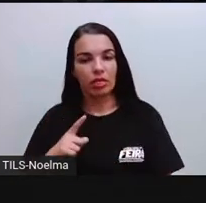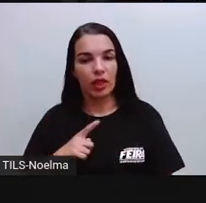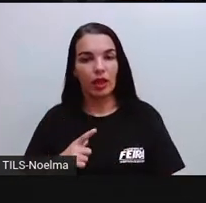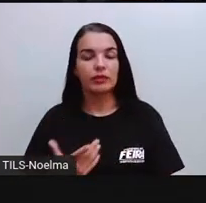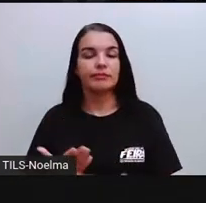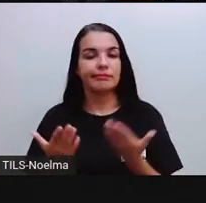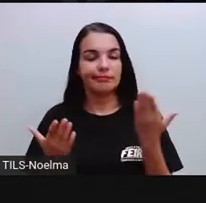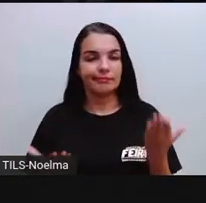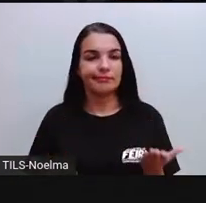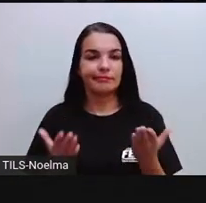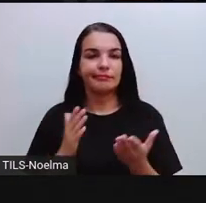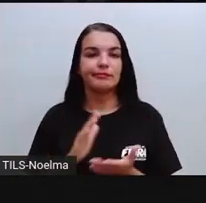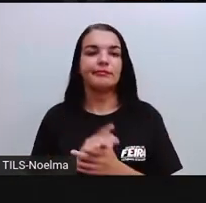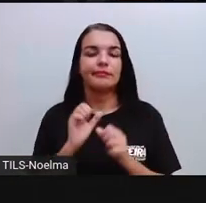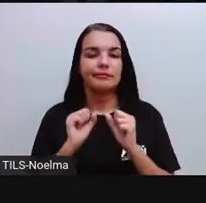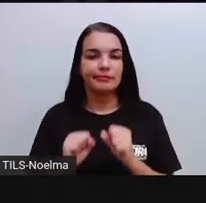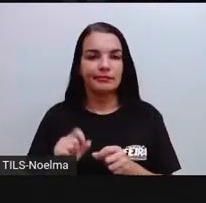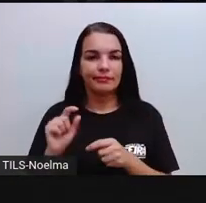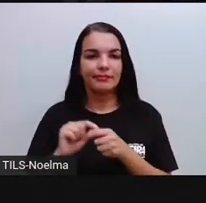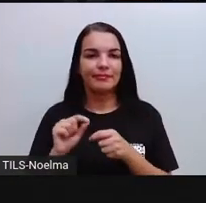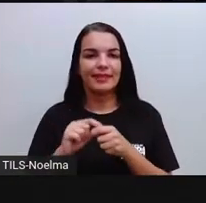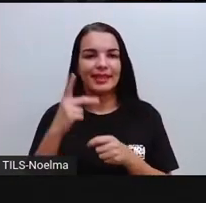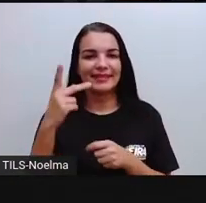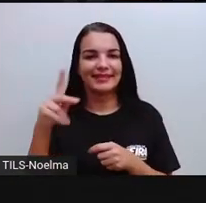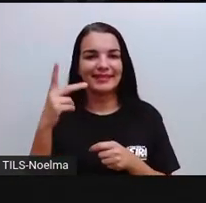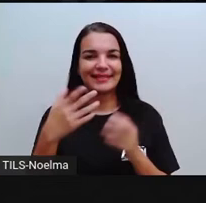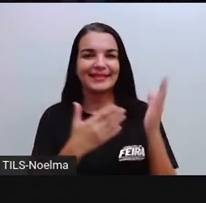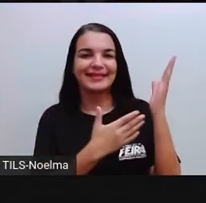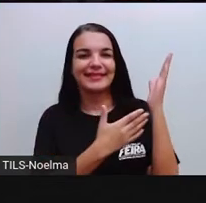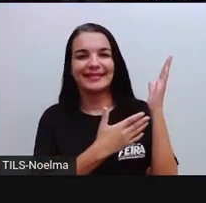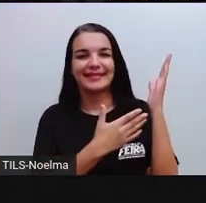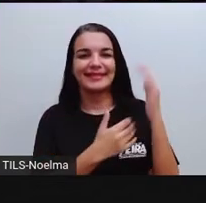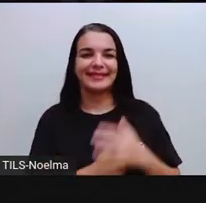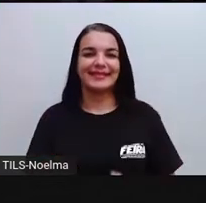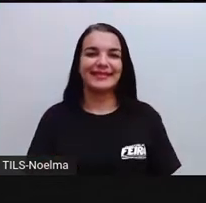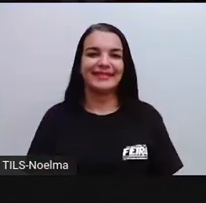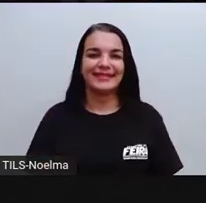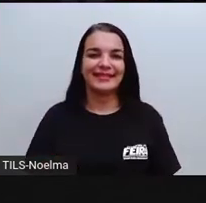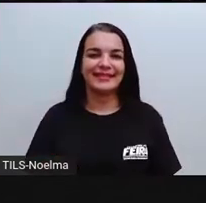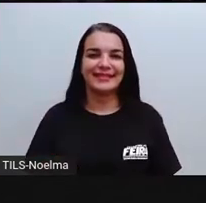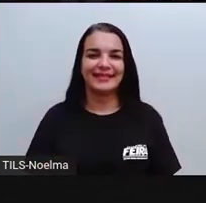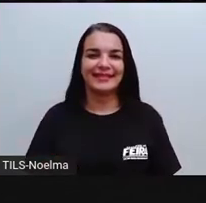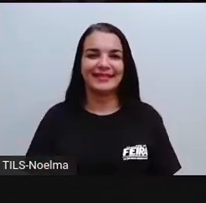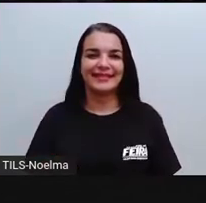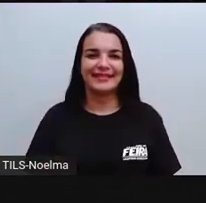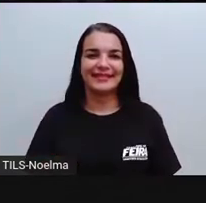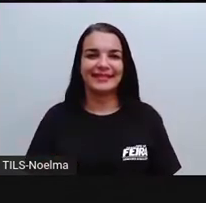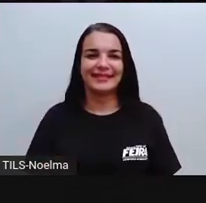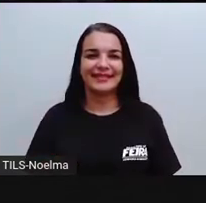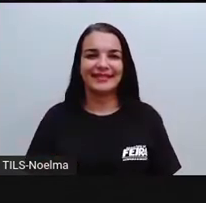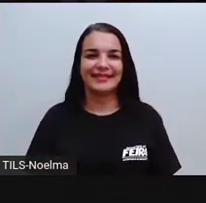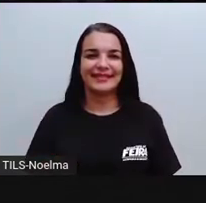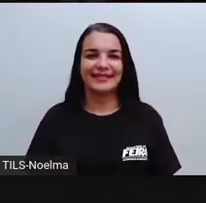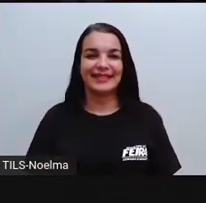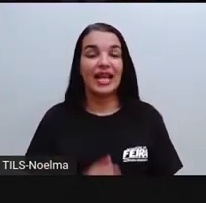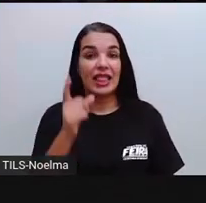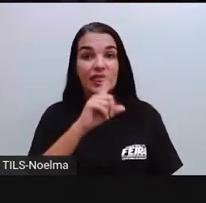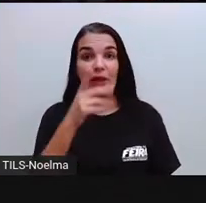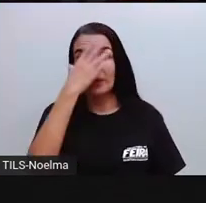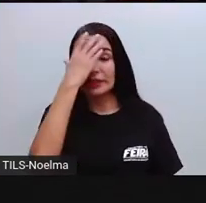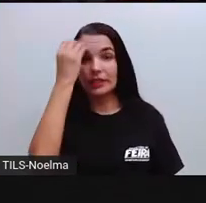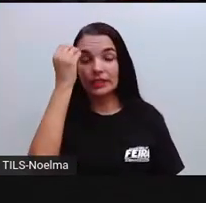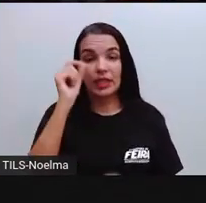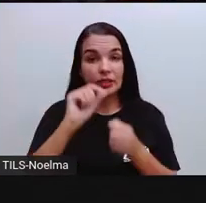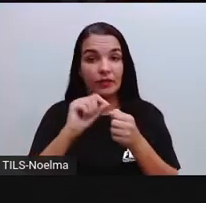aí e vocês podem fazer essa xilogravura, certo? Então, não deixem de fazer.